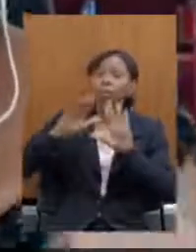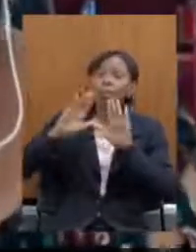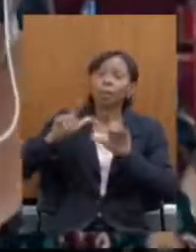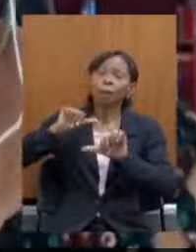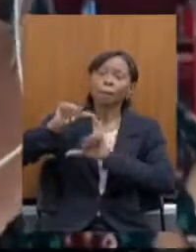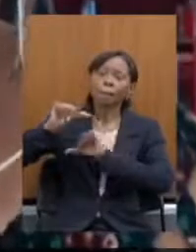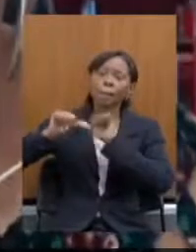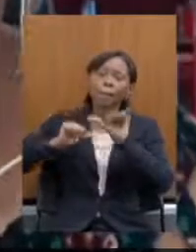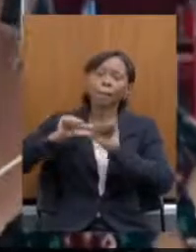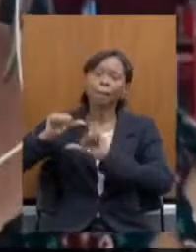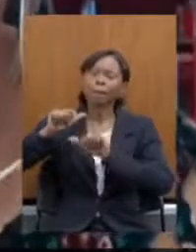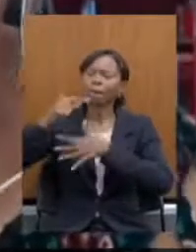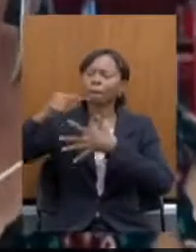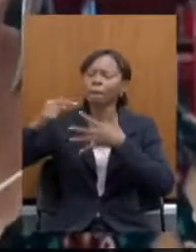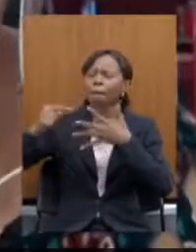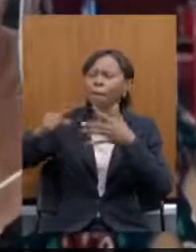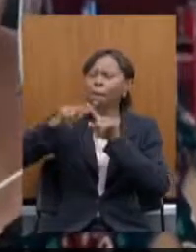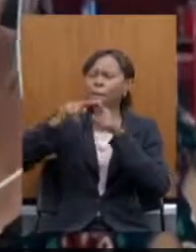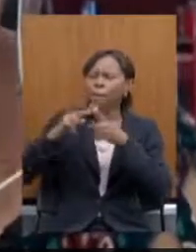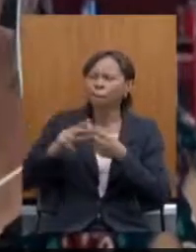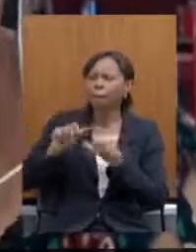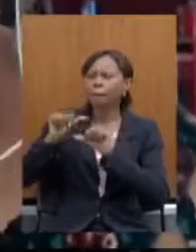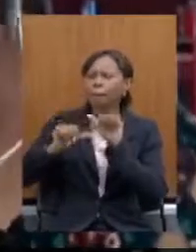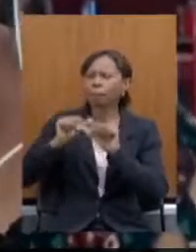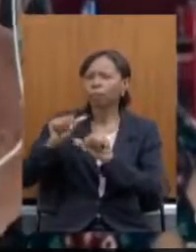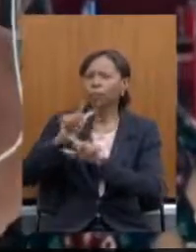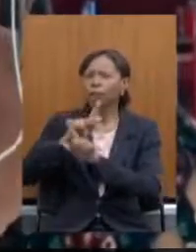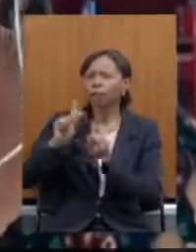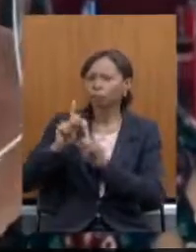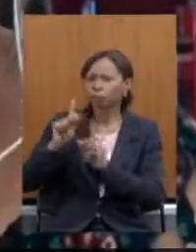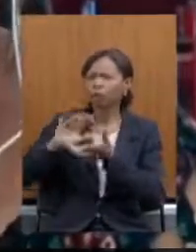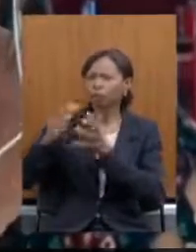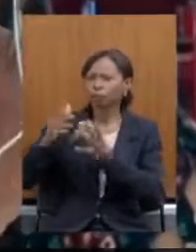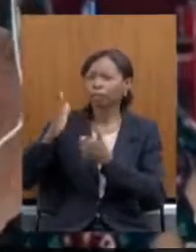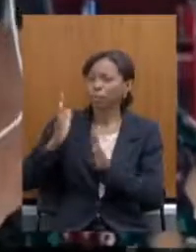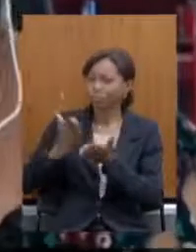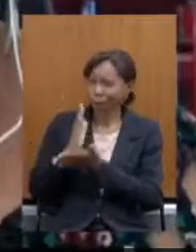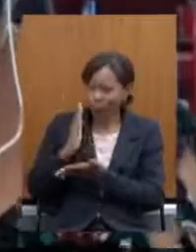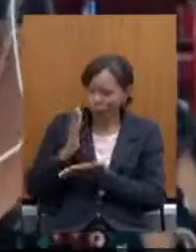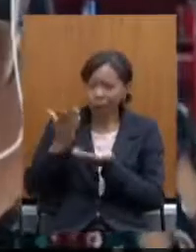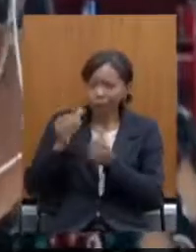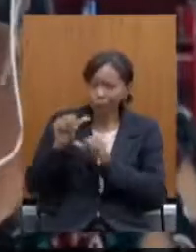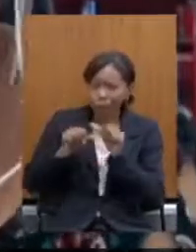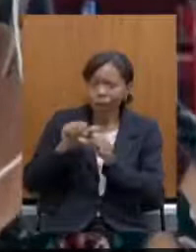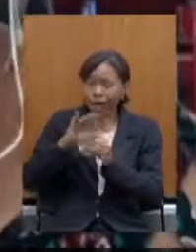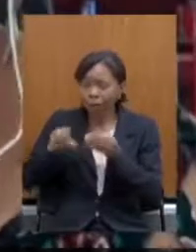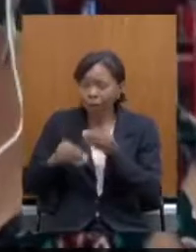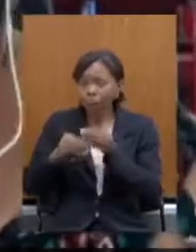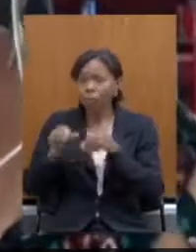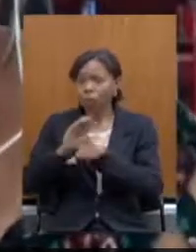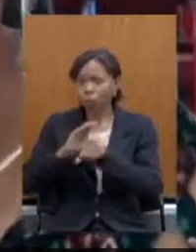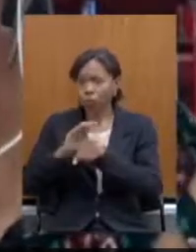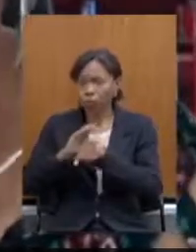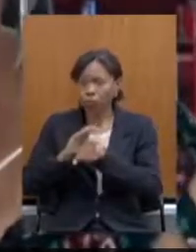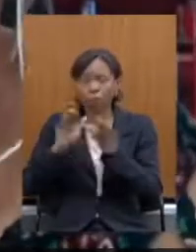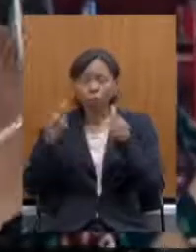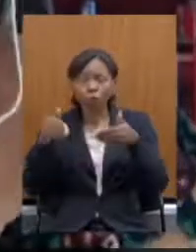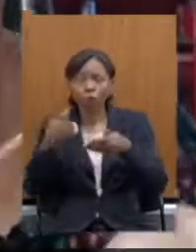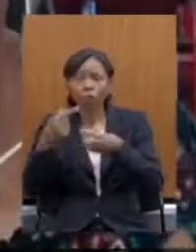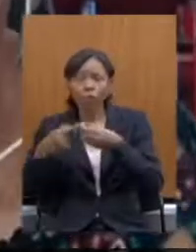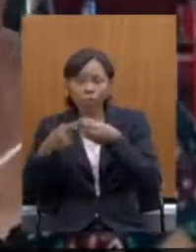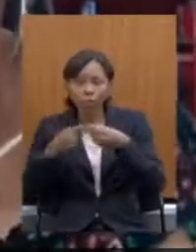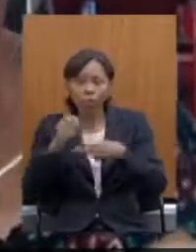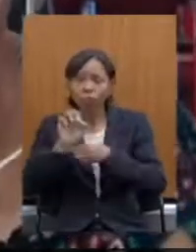em vários pontos a reforma da Previdência que foi aprovada a emenda constitucional para estados e municípios